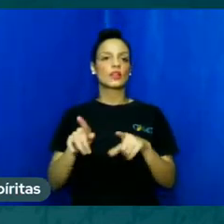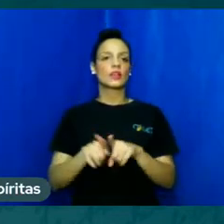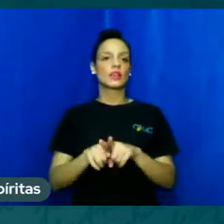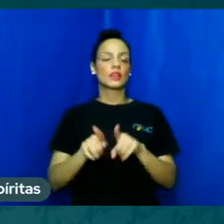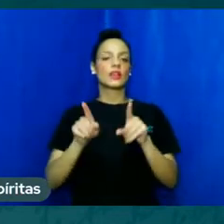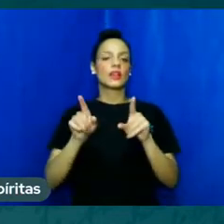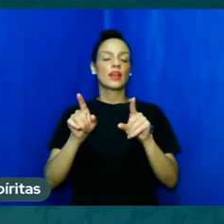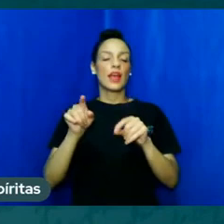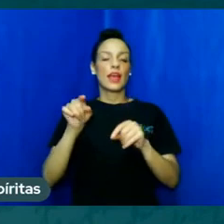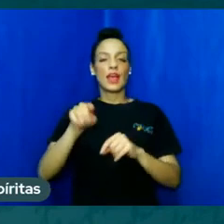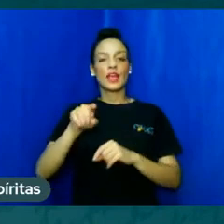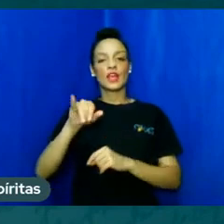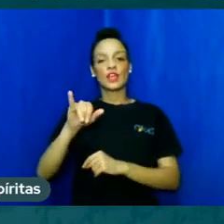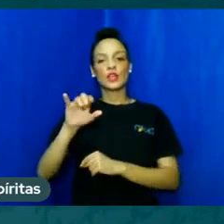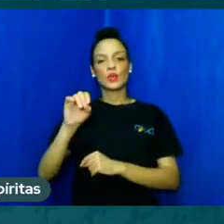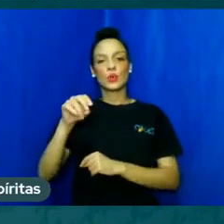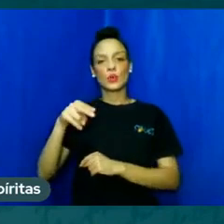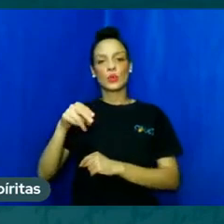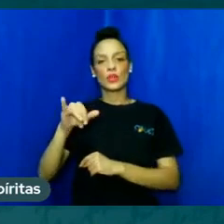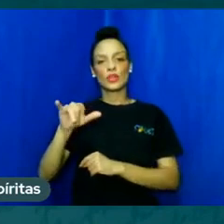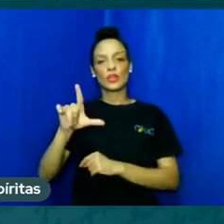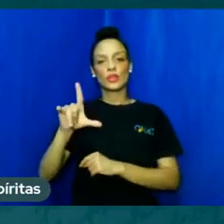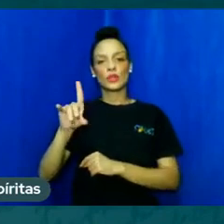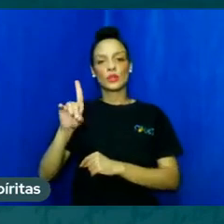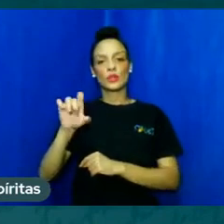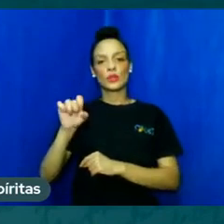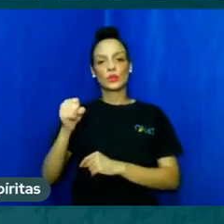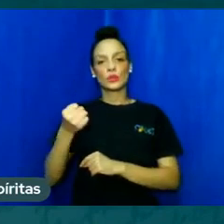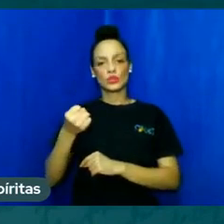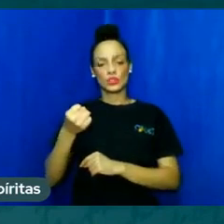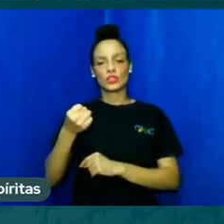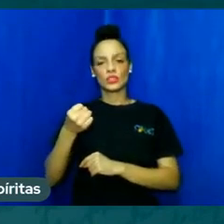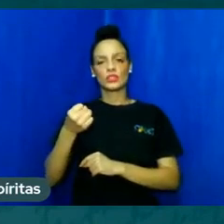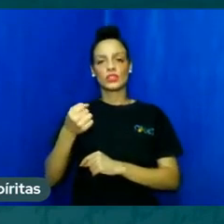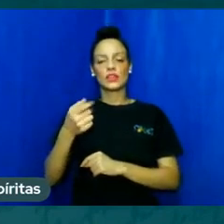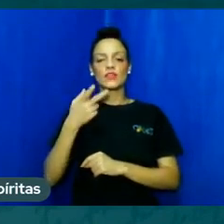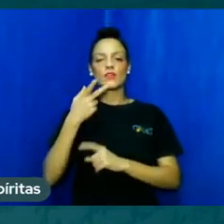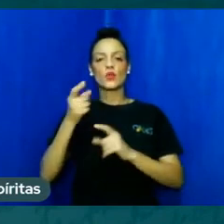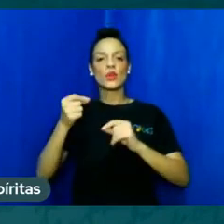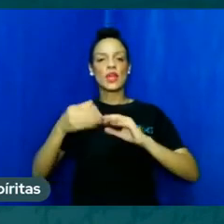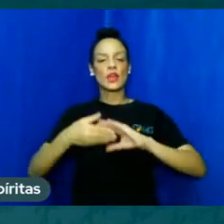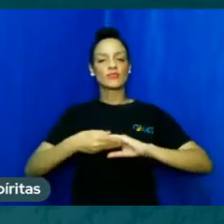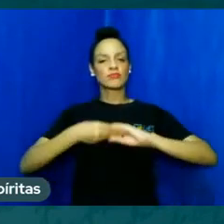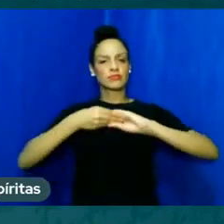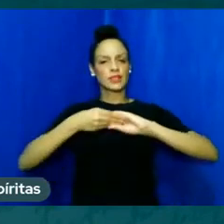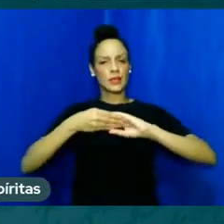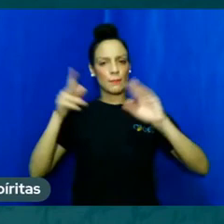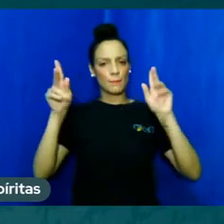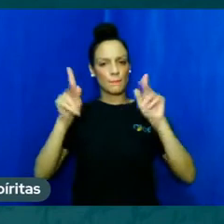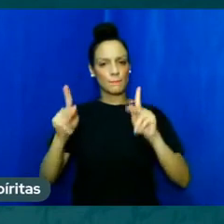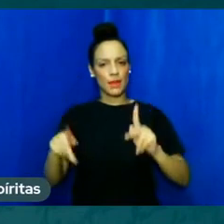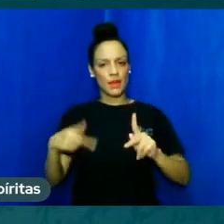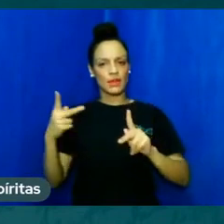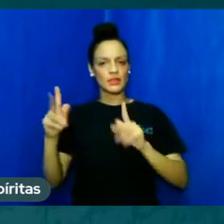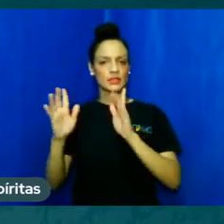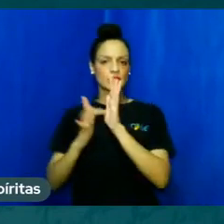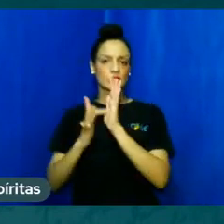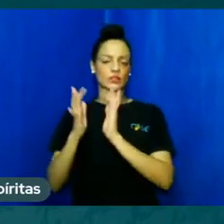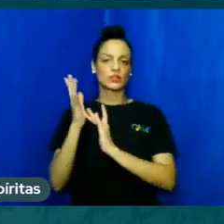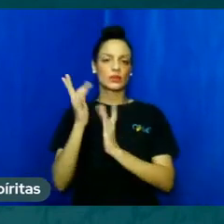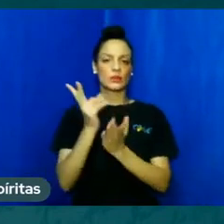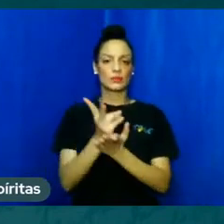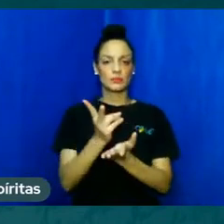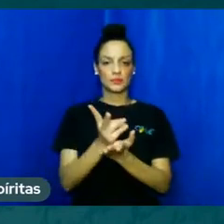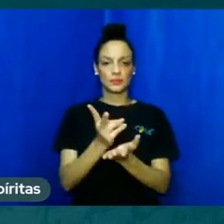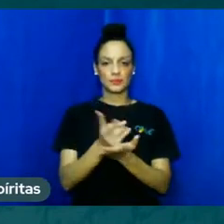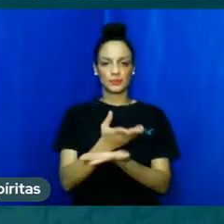9h42, cumprimentou, disse que a paz do Mestre Jesus permaneça em nossos corações aí. Nós temos pessoas de vários